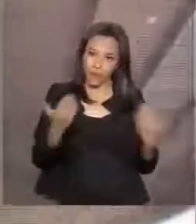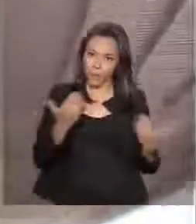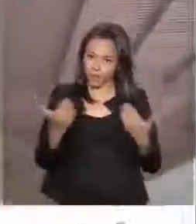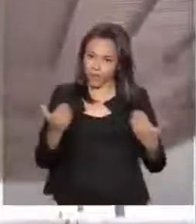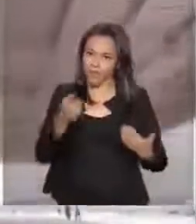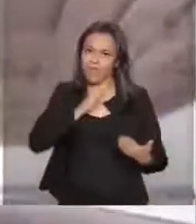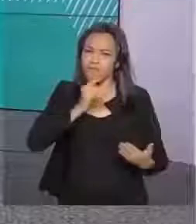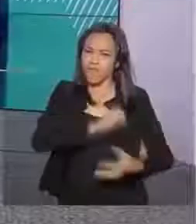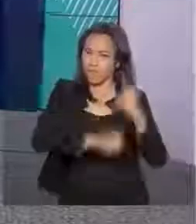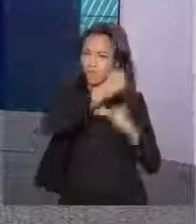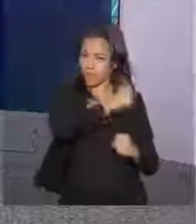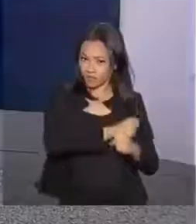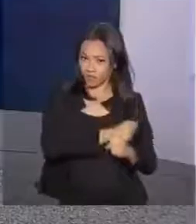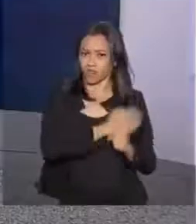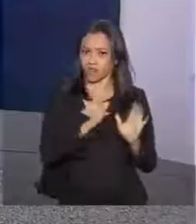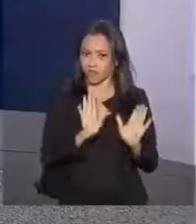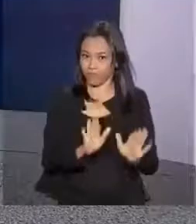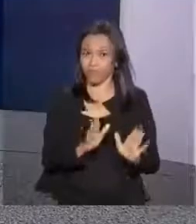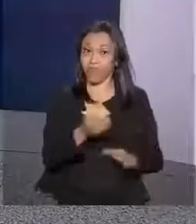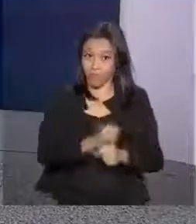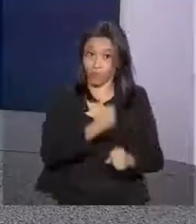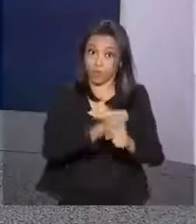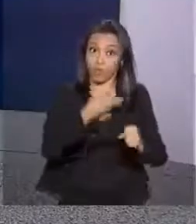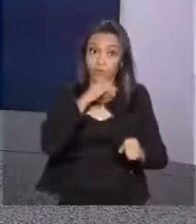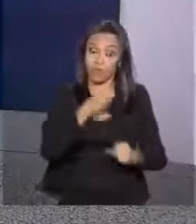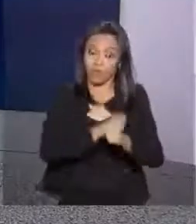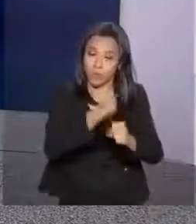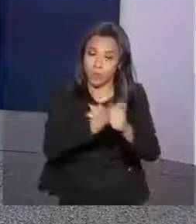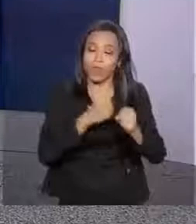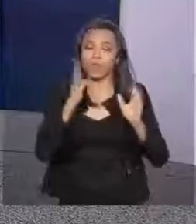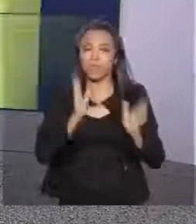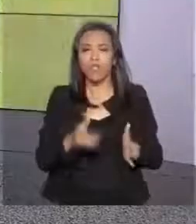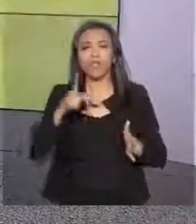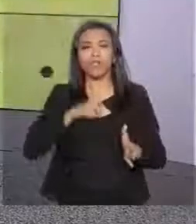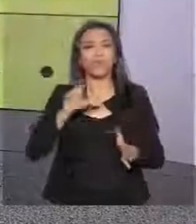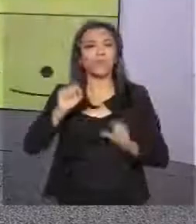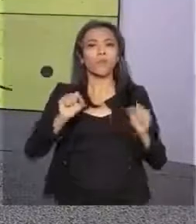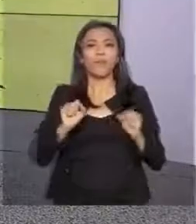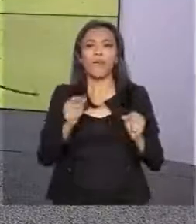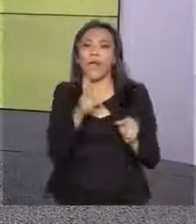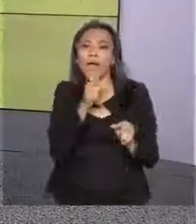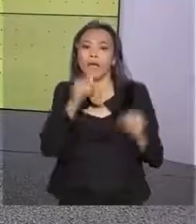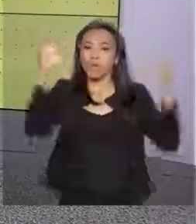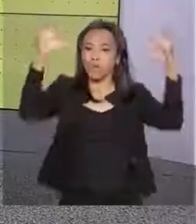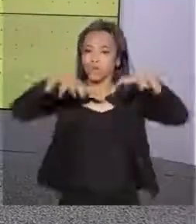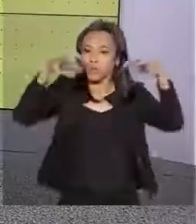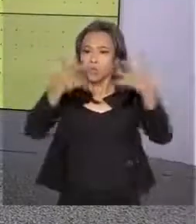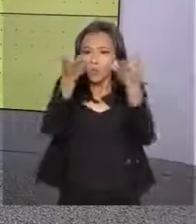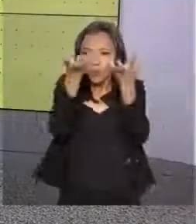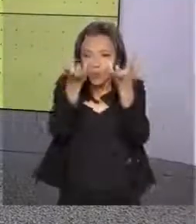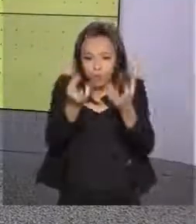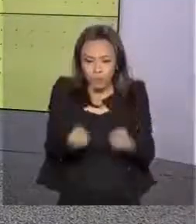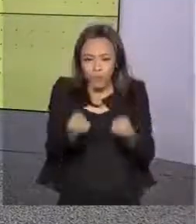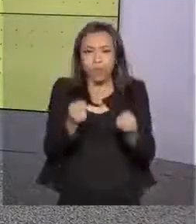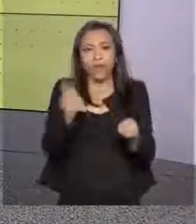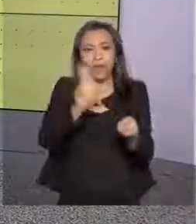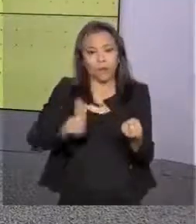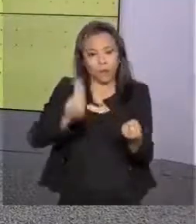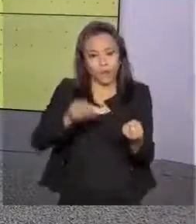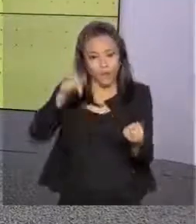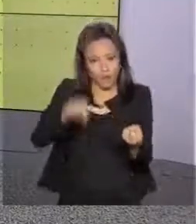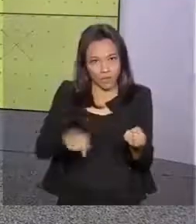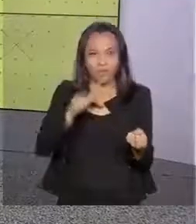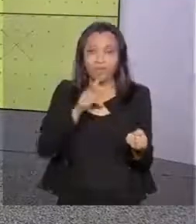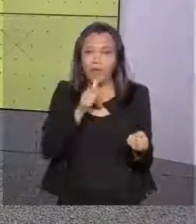ao antigo terminal. No novo terminal foi instalado um sistema para captação da água da chuva para utilização